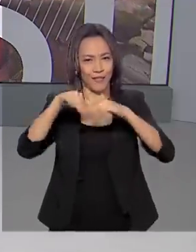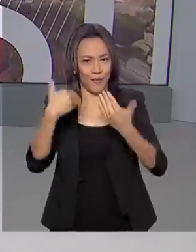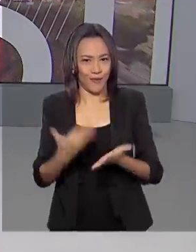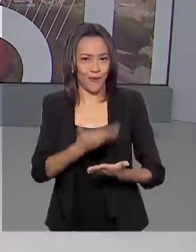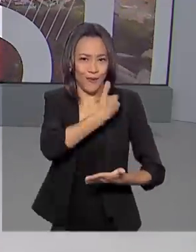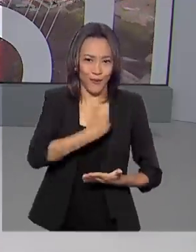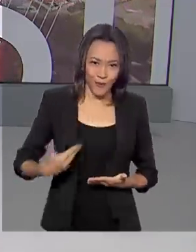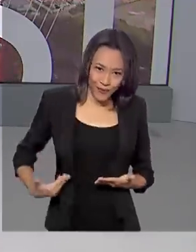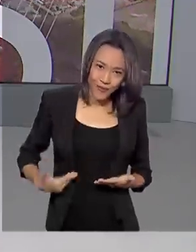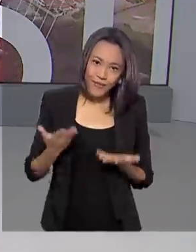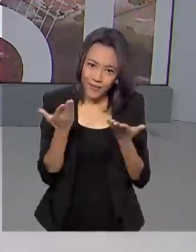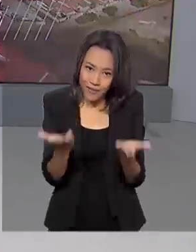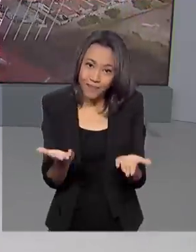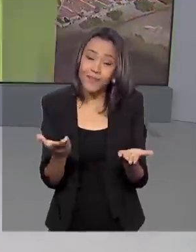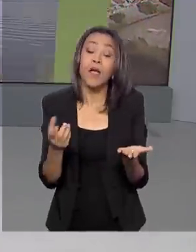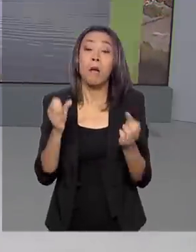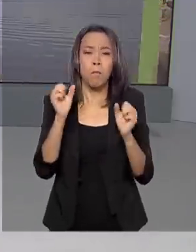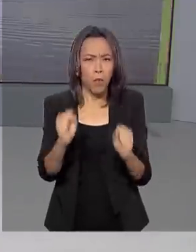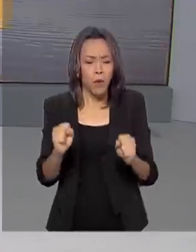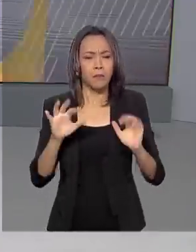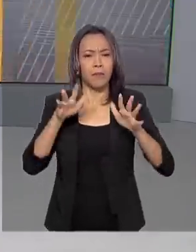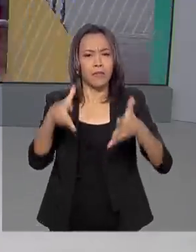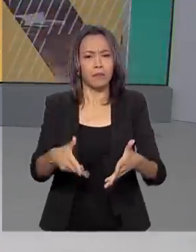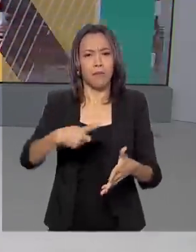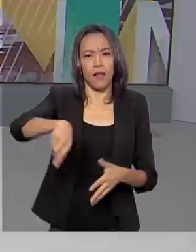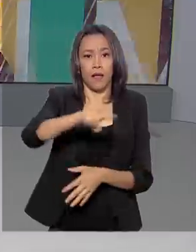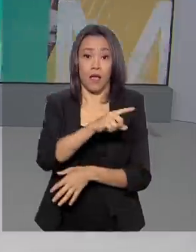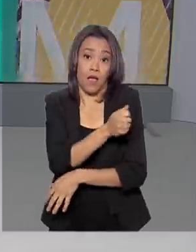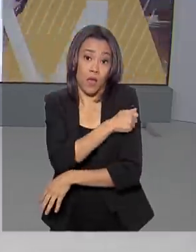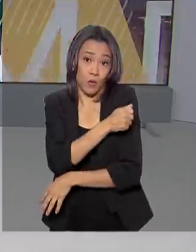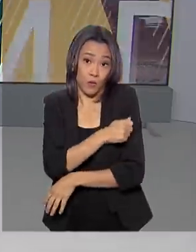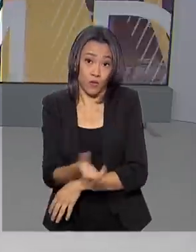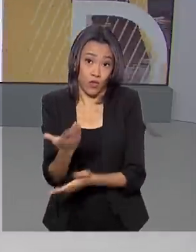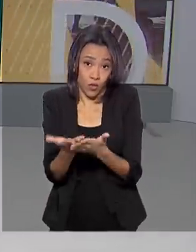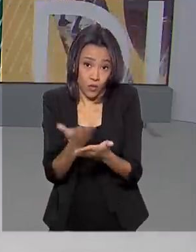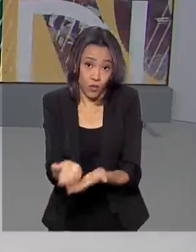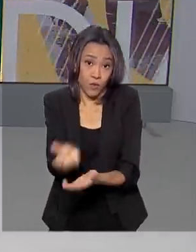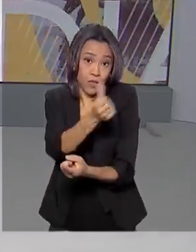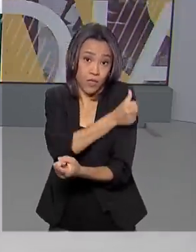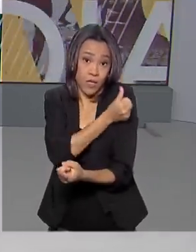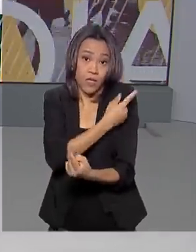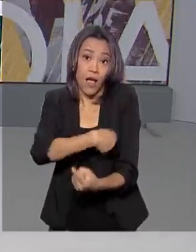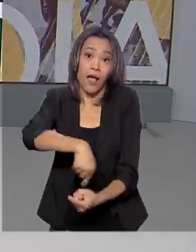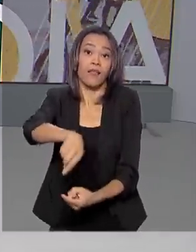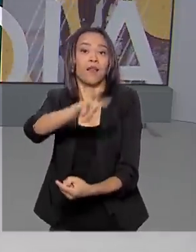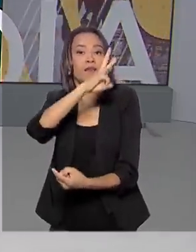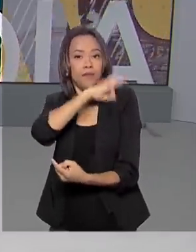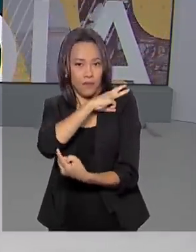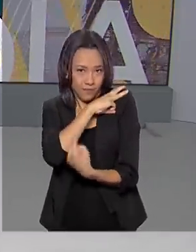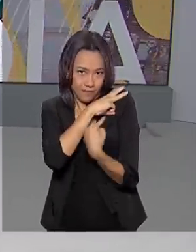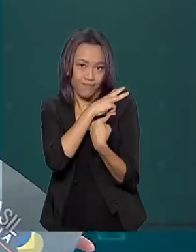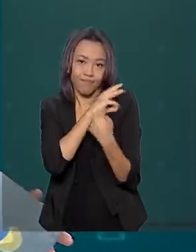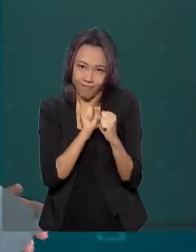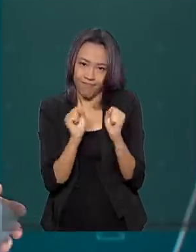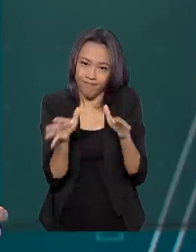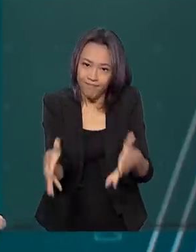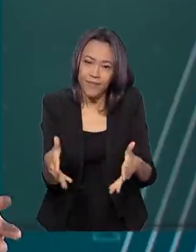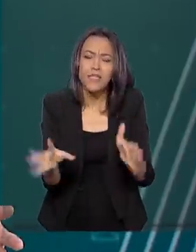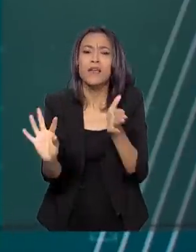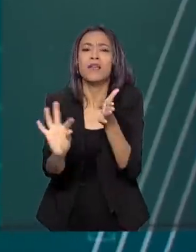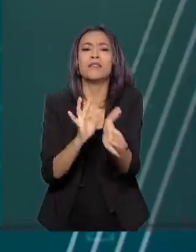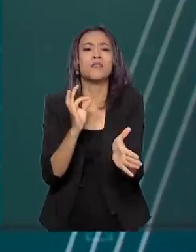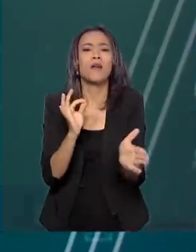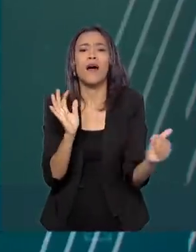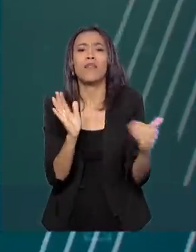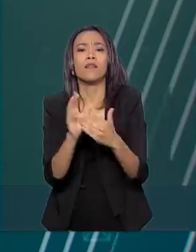Públicas, a OBMEP. Podem participar estudantes do 6º ano do Ensino Fundamental, a 3ª série do Ensino Médio. As inscrições